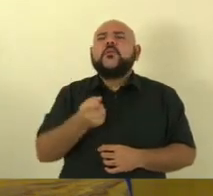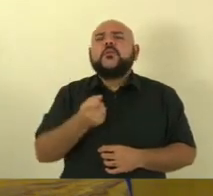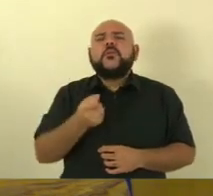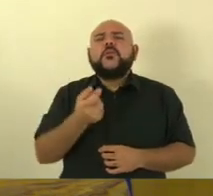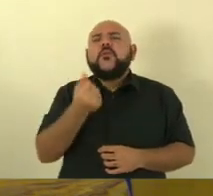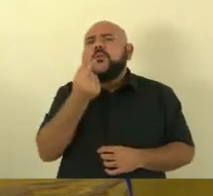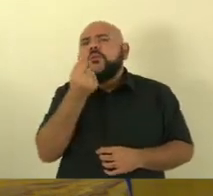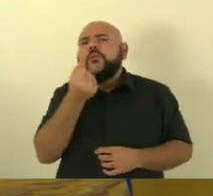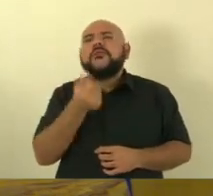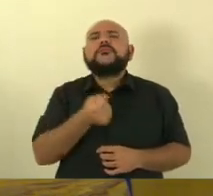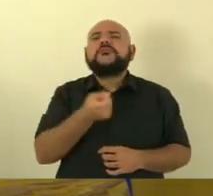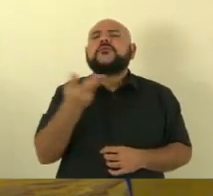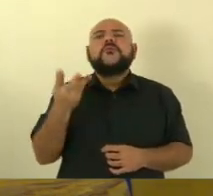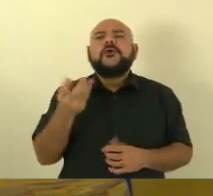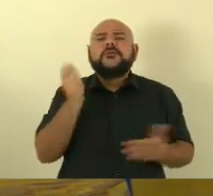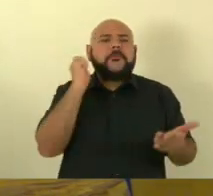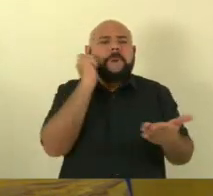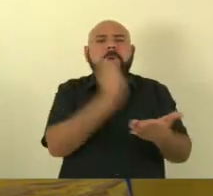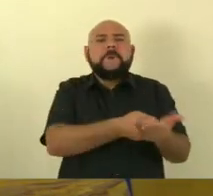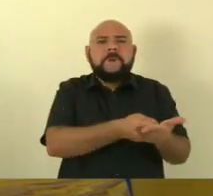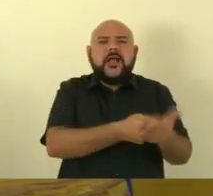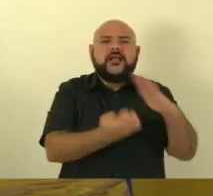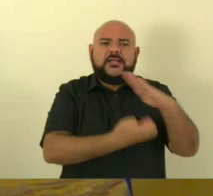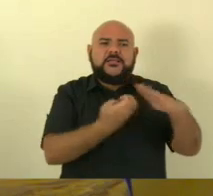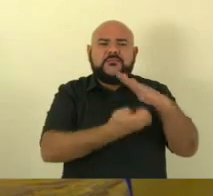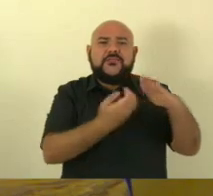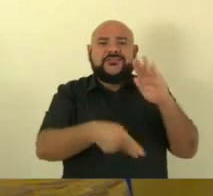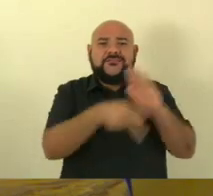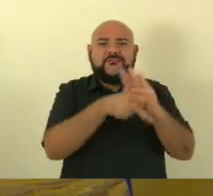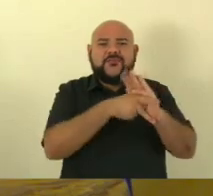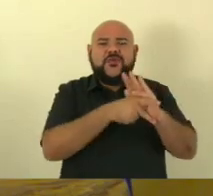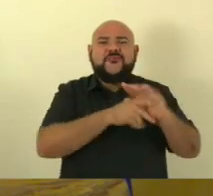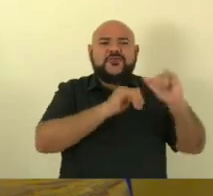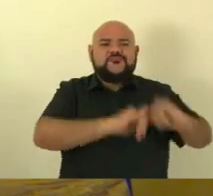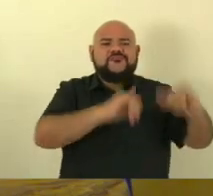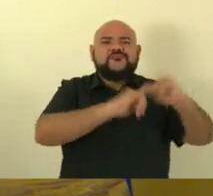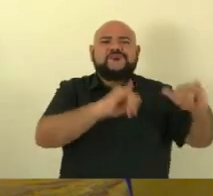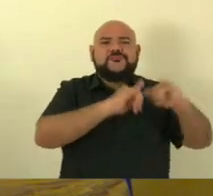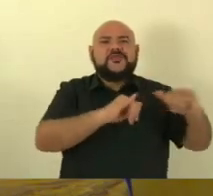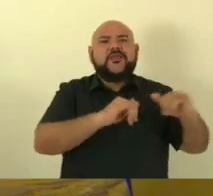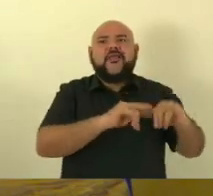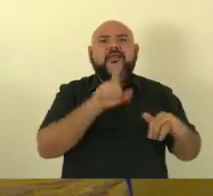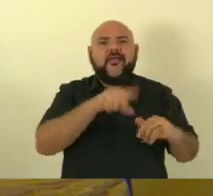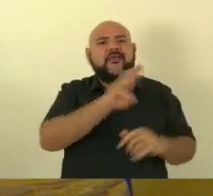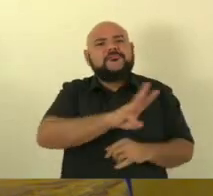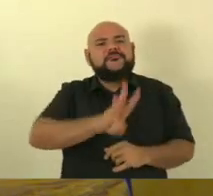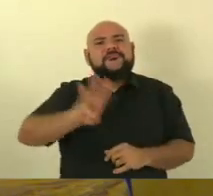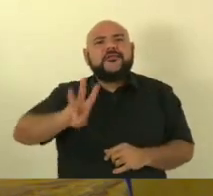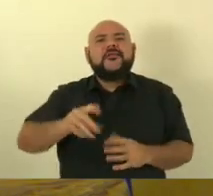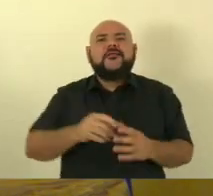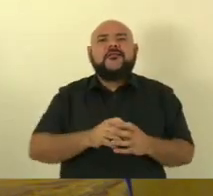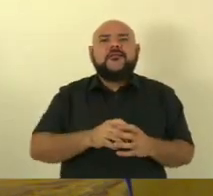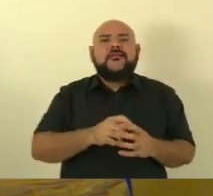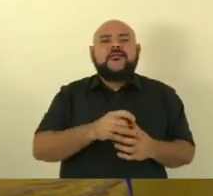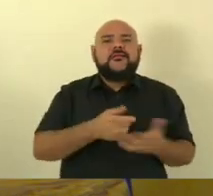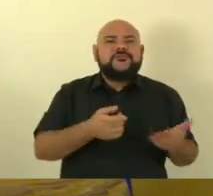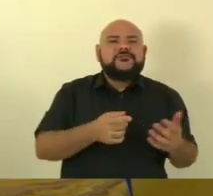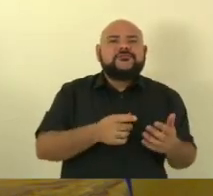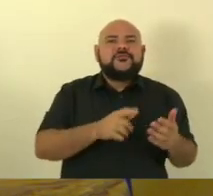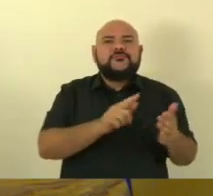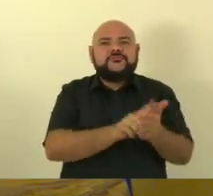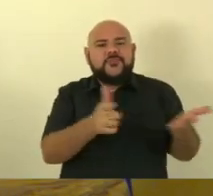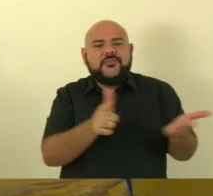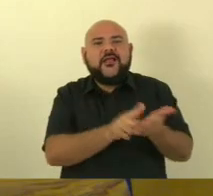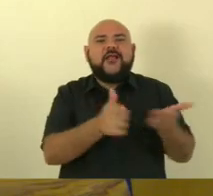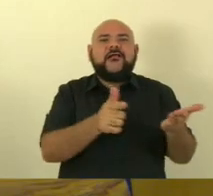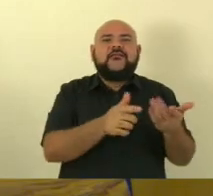discriminado por CNPJ site jornais portais de notícia esses